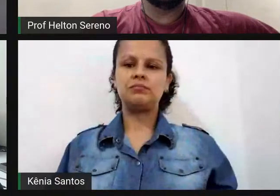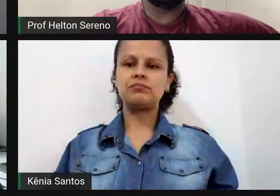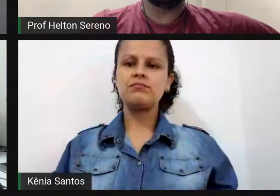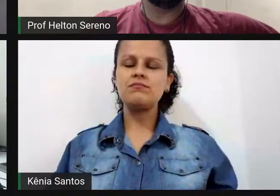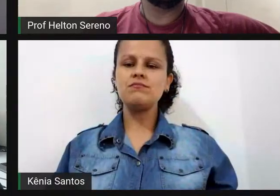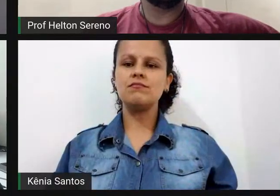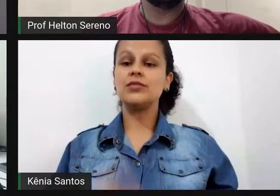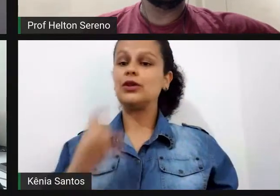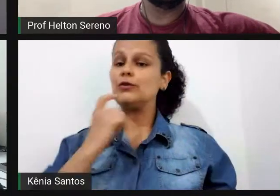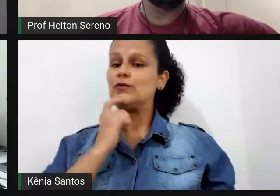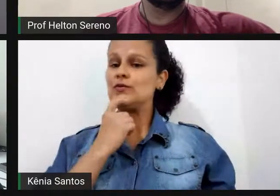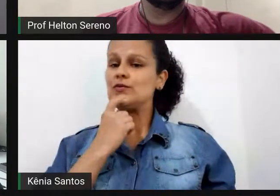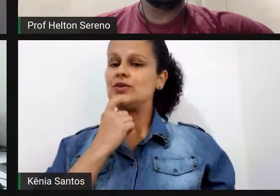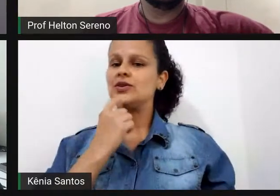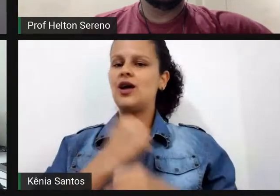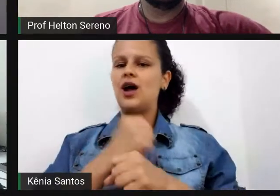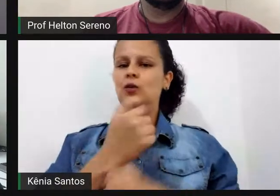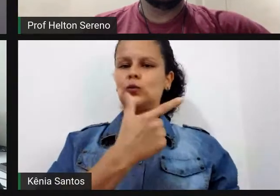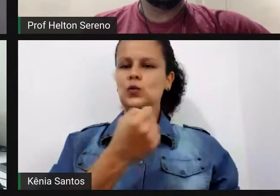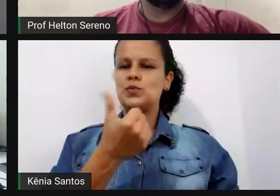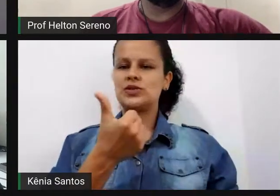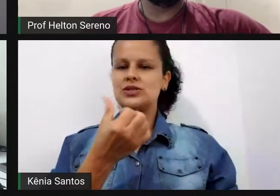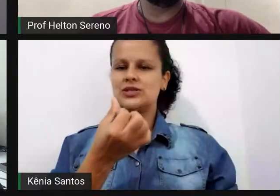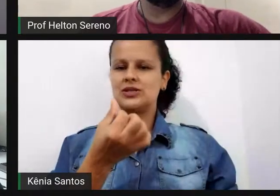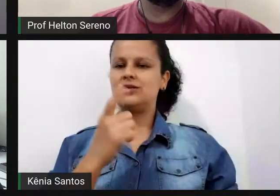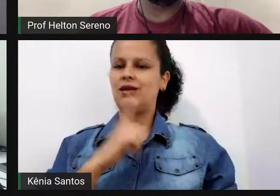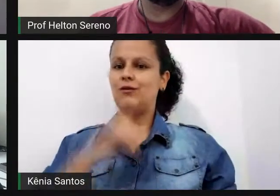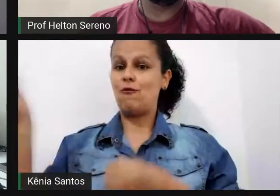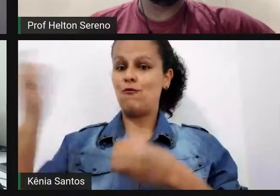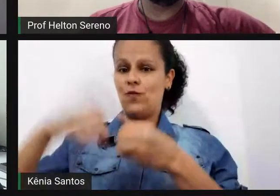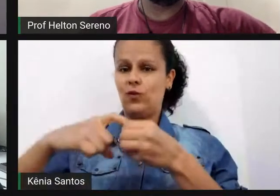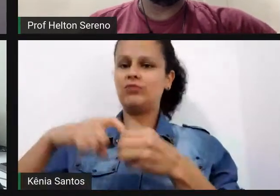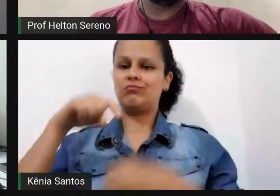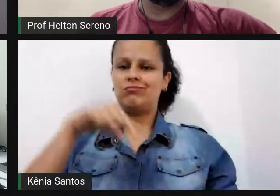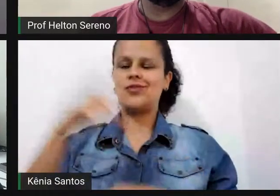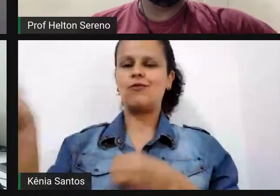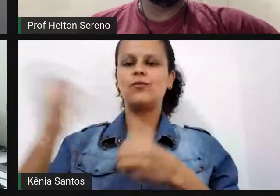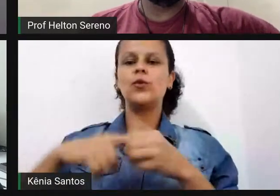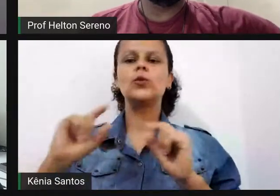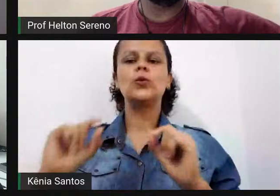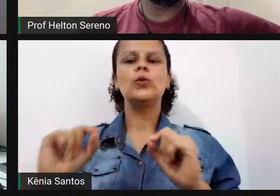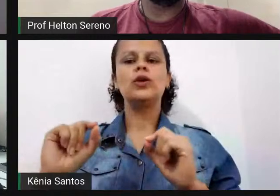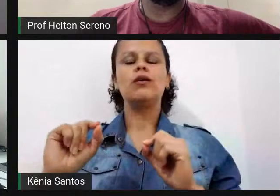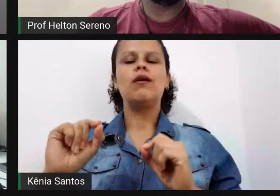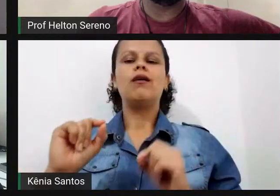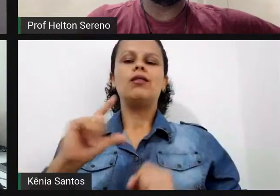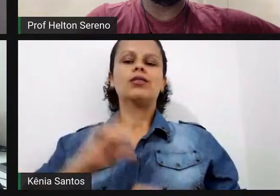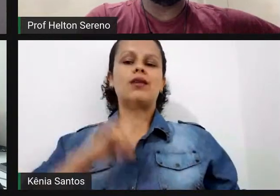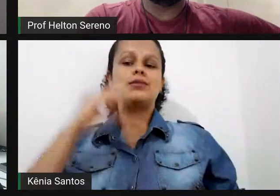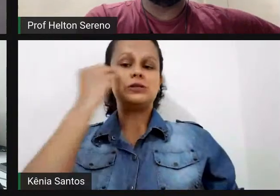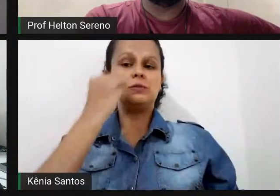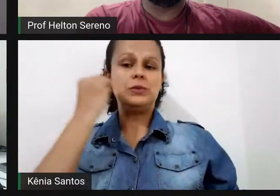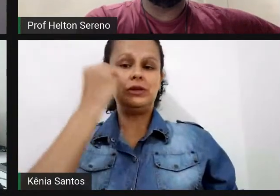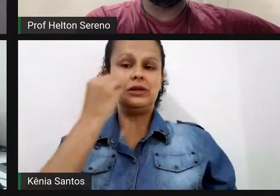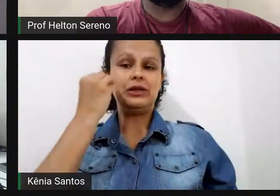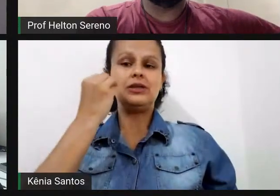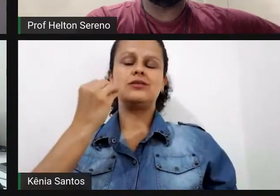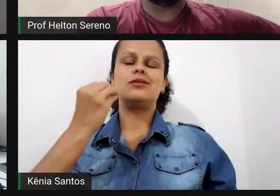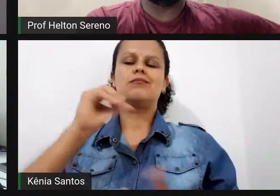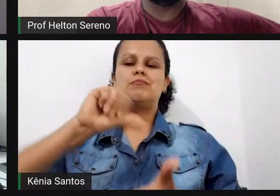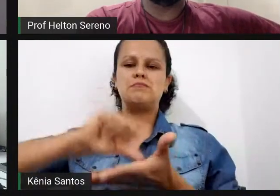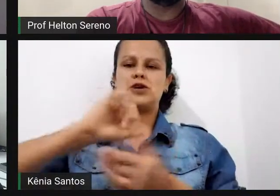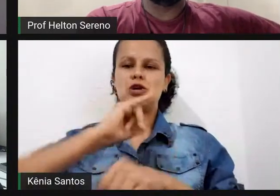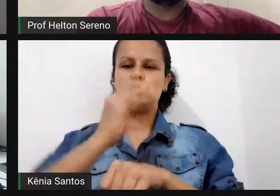voltei da Finlândia, em 2016, e logo em seguida, eu apresentei minha experiência para os servidores do campus Januária, né?